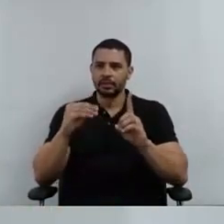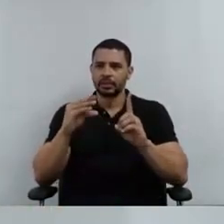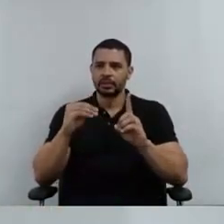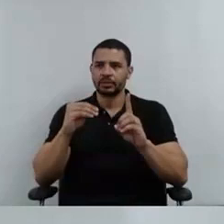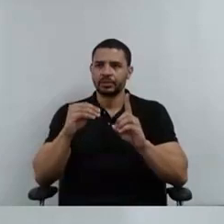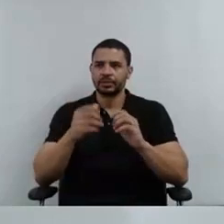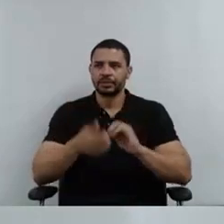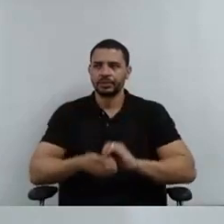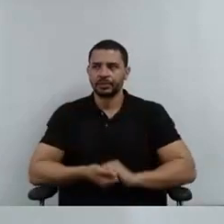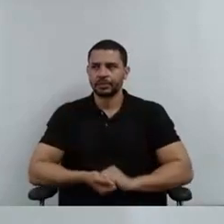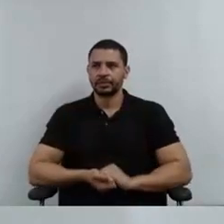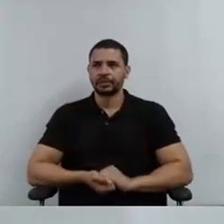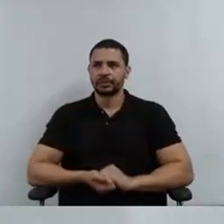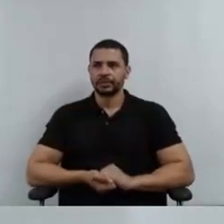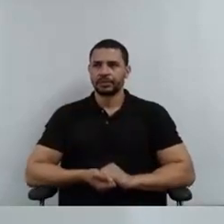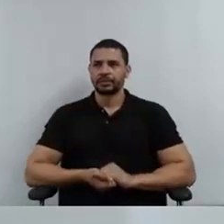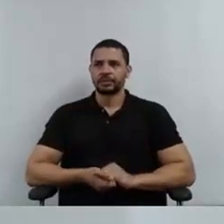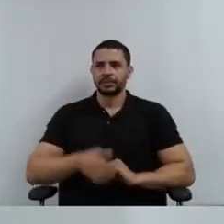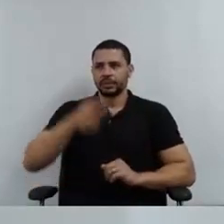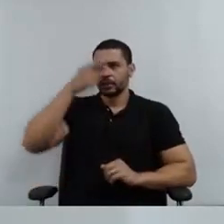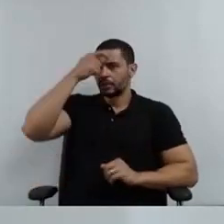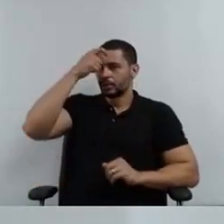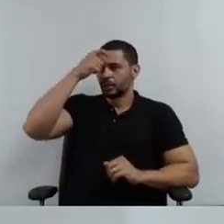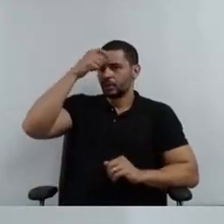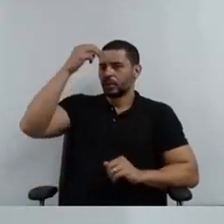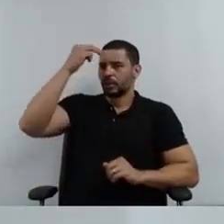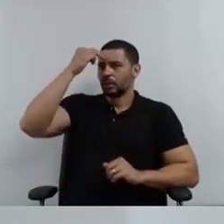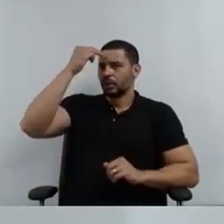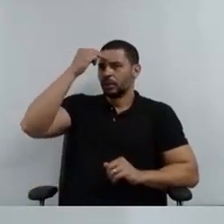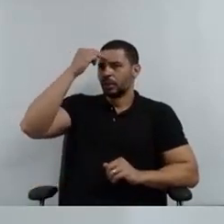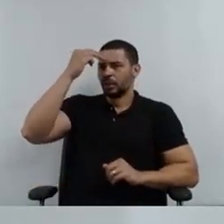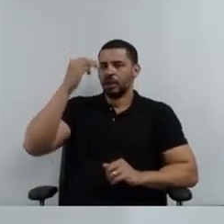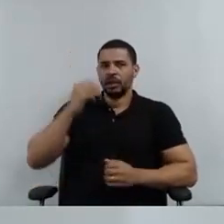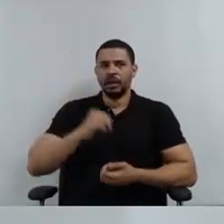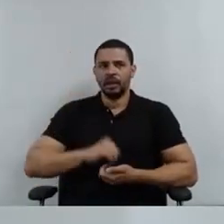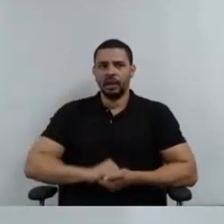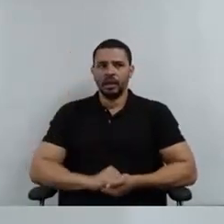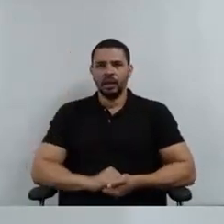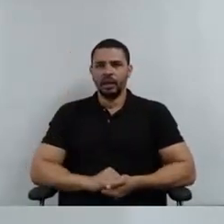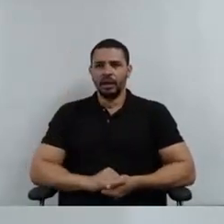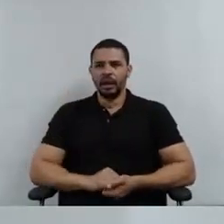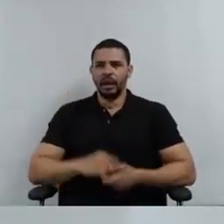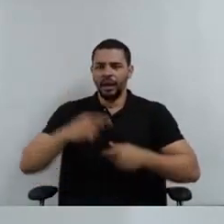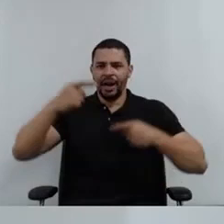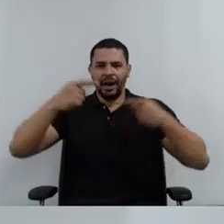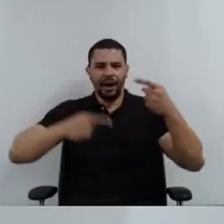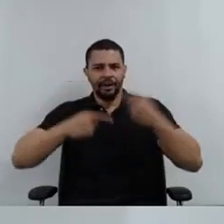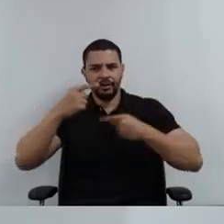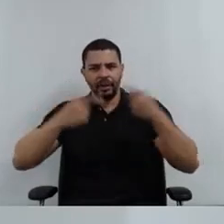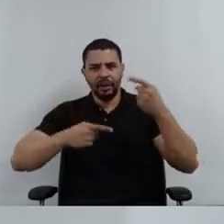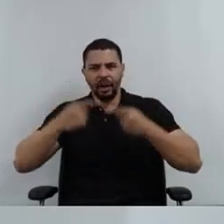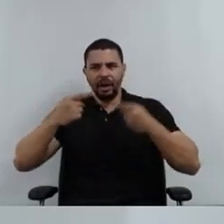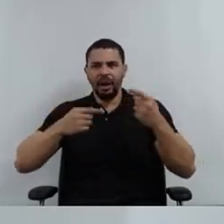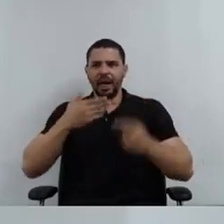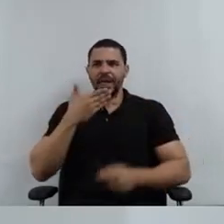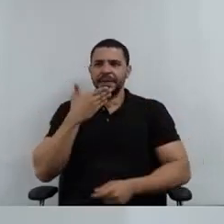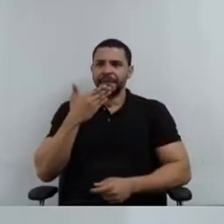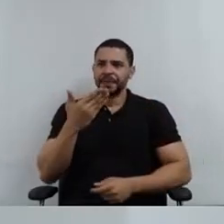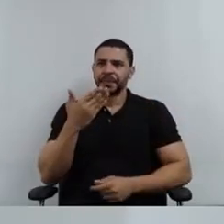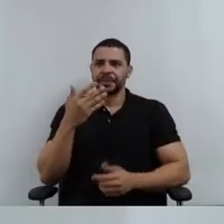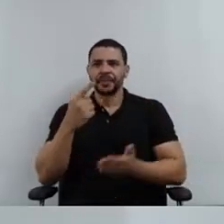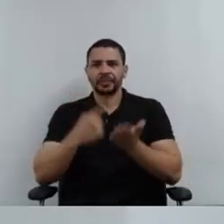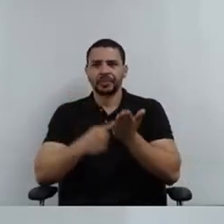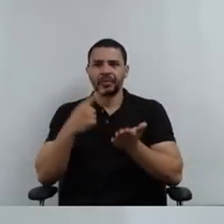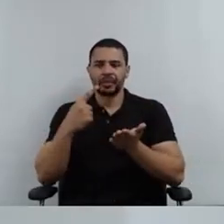instituição. No que se refere à política de cuidados em saúde, aproveito aqui para solicitar a agenda com a Defensoria Geral